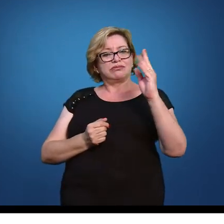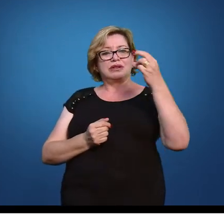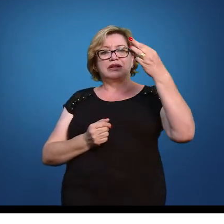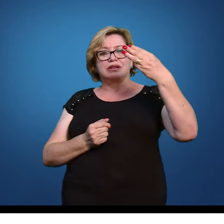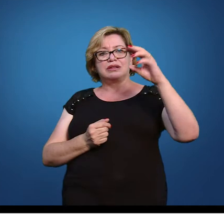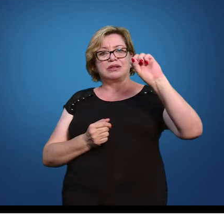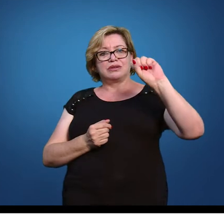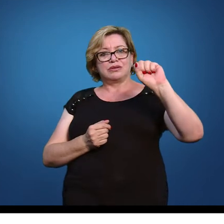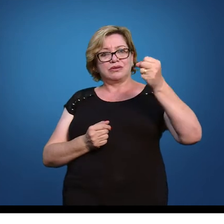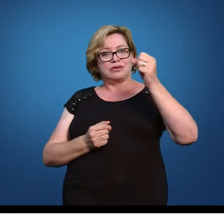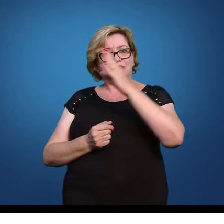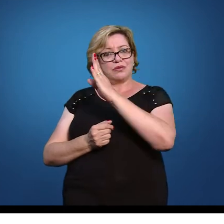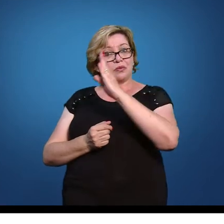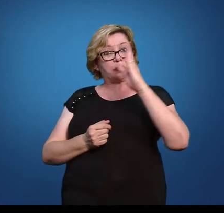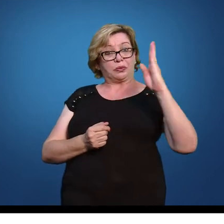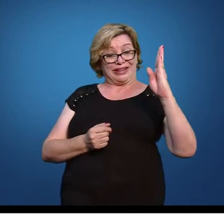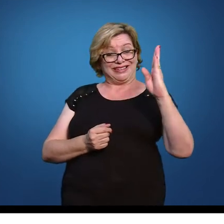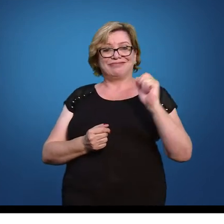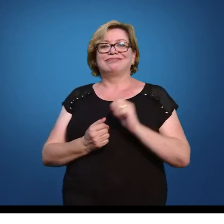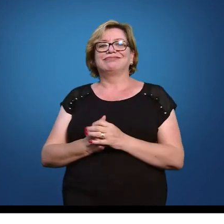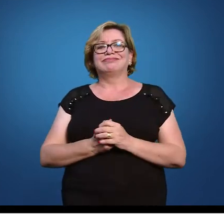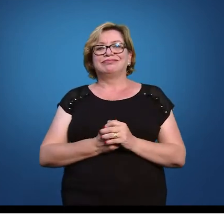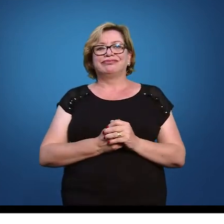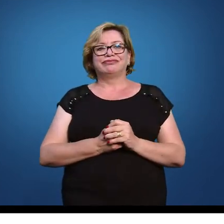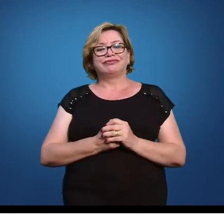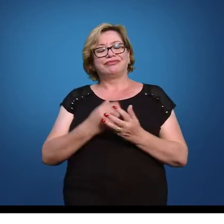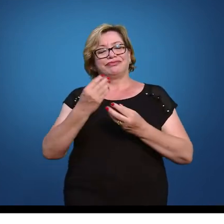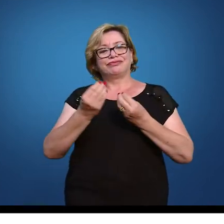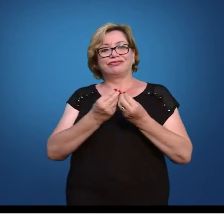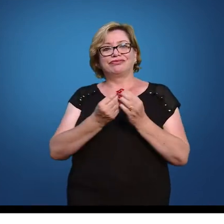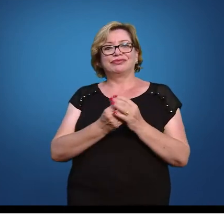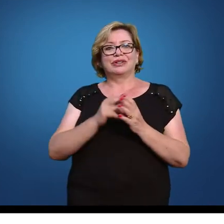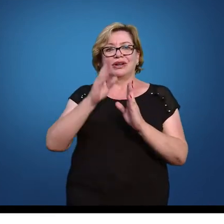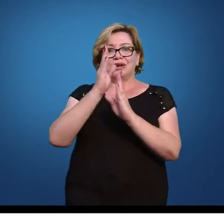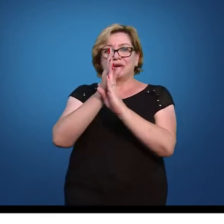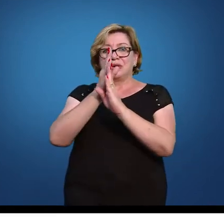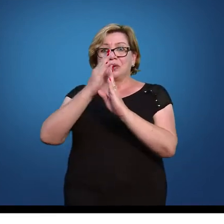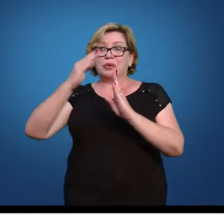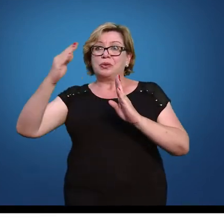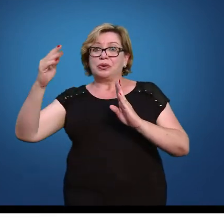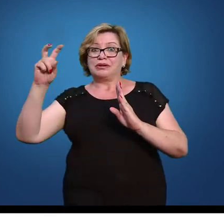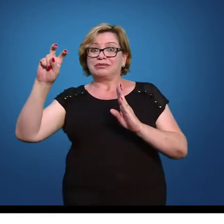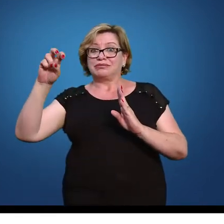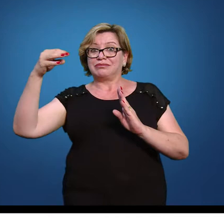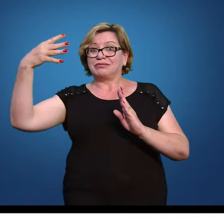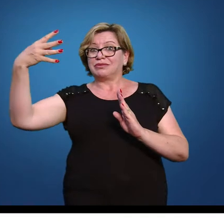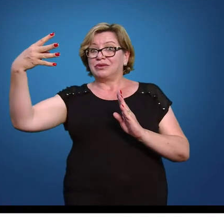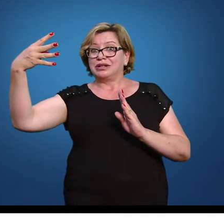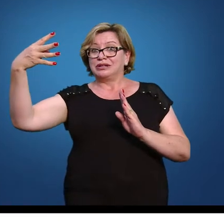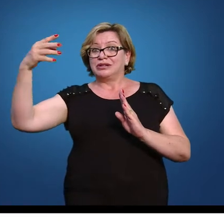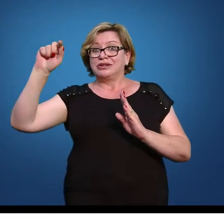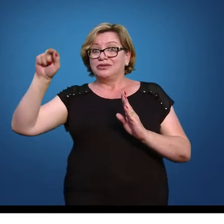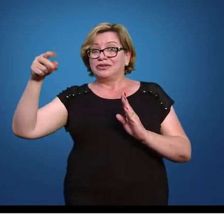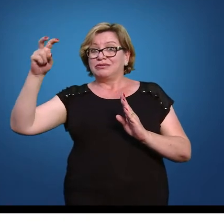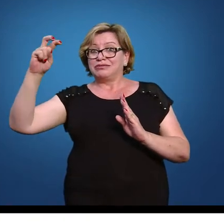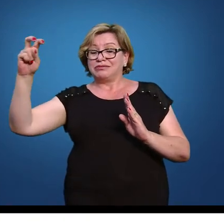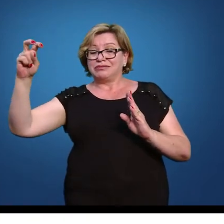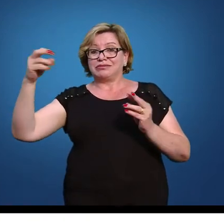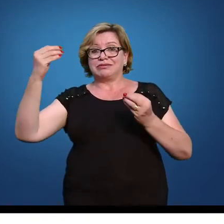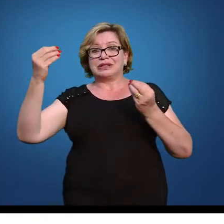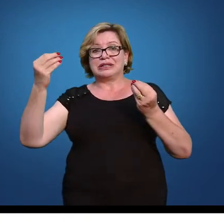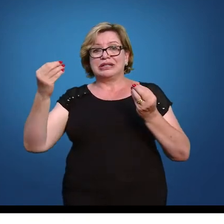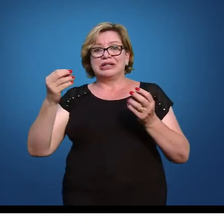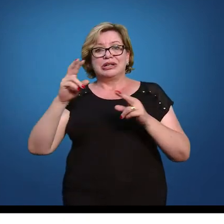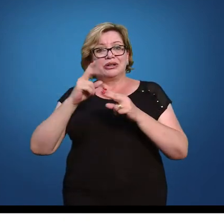vai estar localizado do lado esquerdo o 54,55 vai estar do lado direito